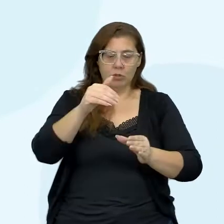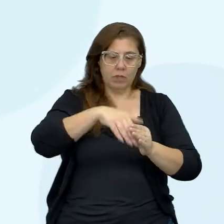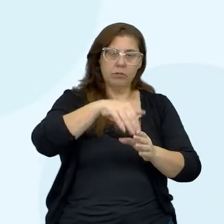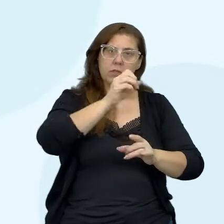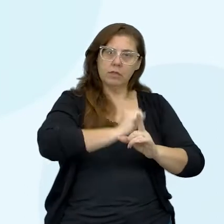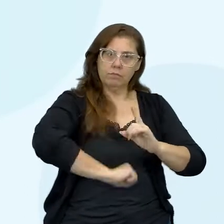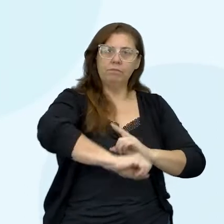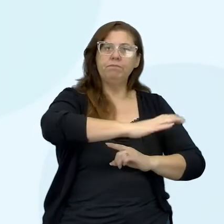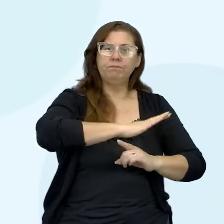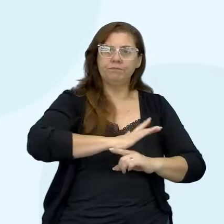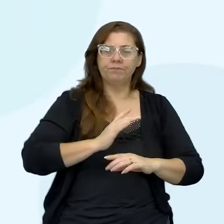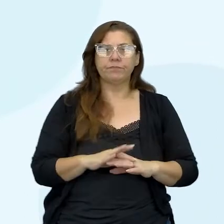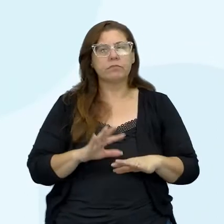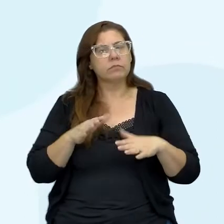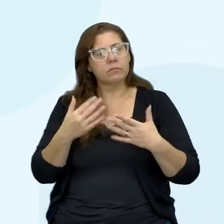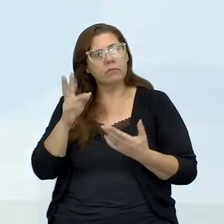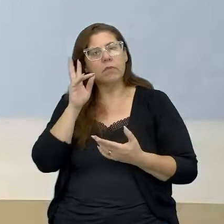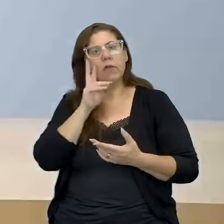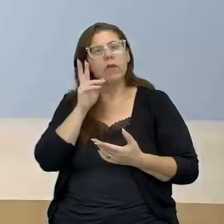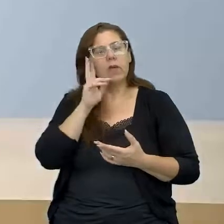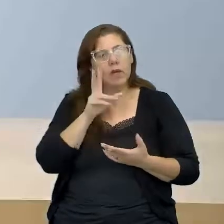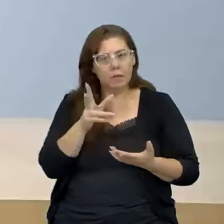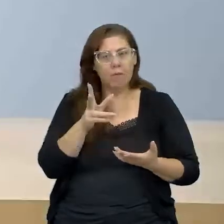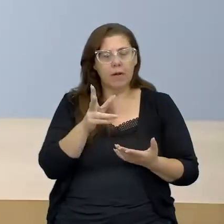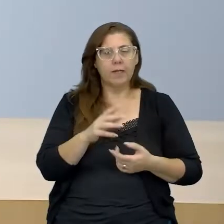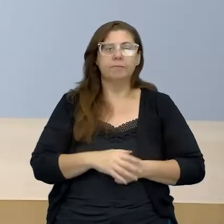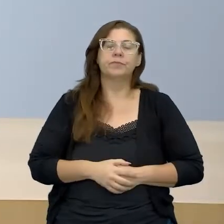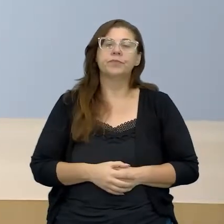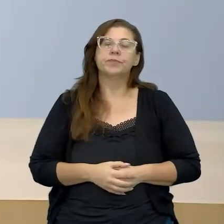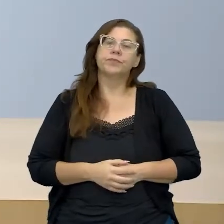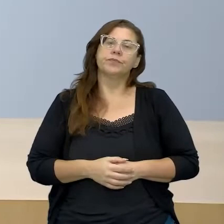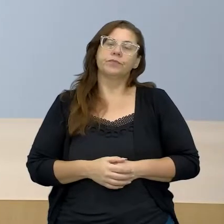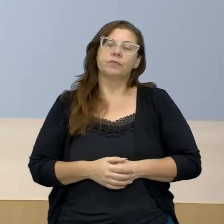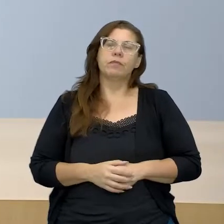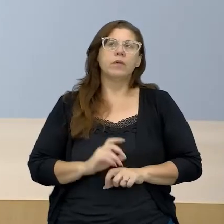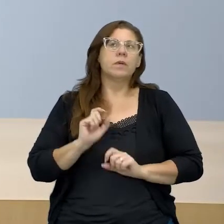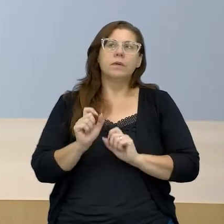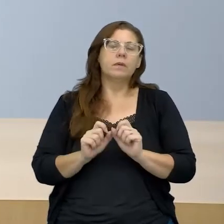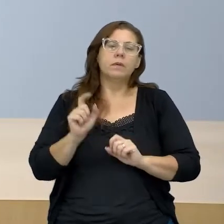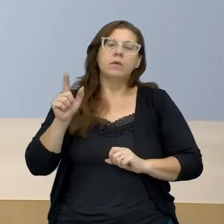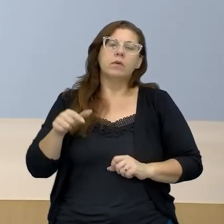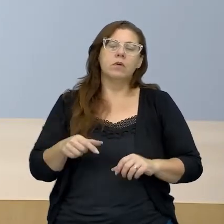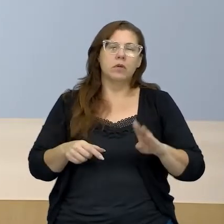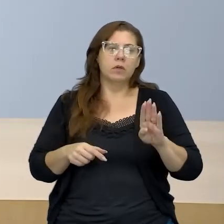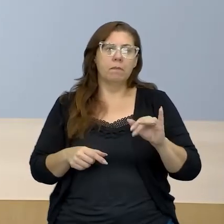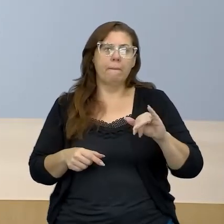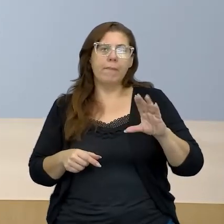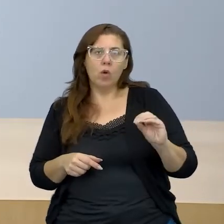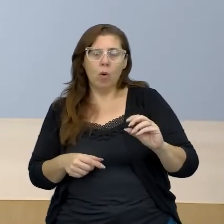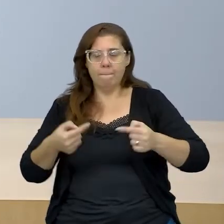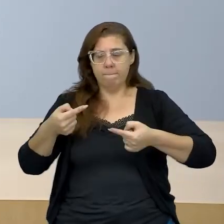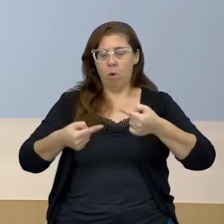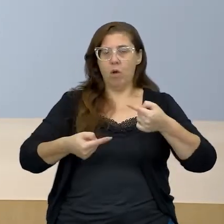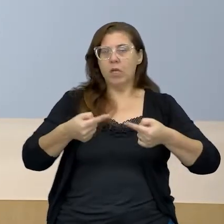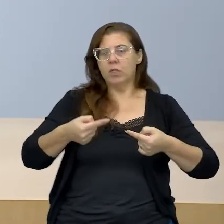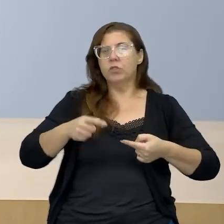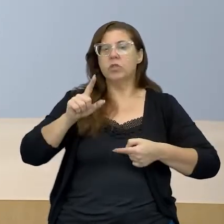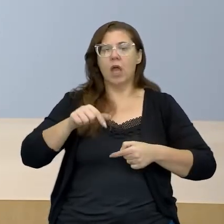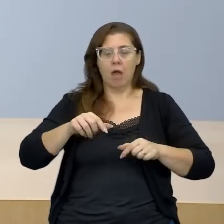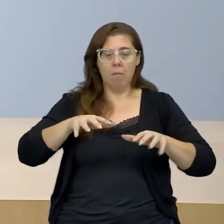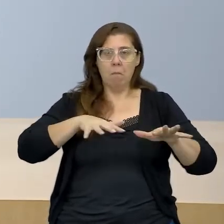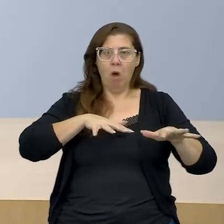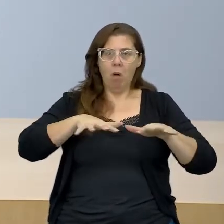Então, vamos lembrar aqui, juntas e juntos, né, o que que era a biopolítica? Era a